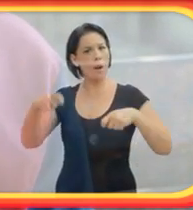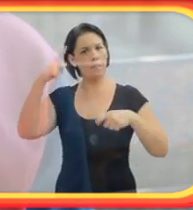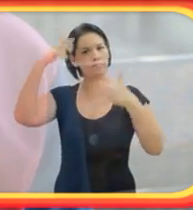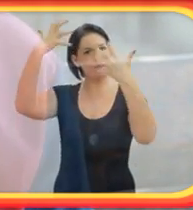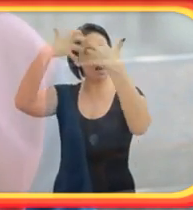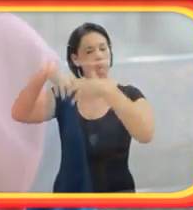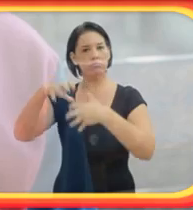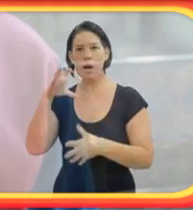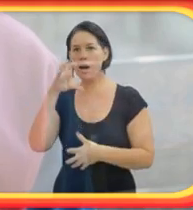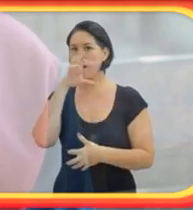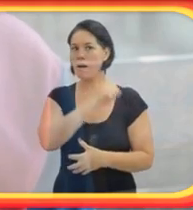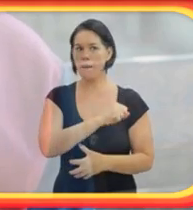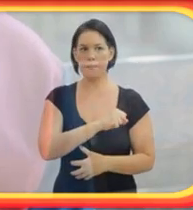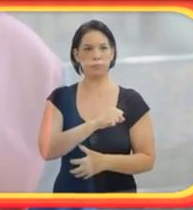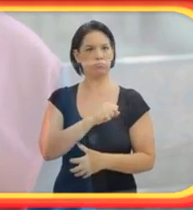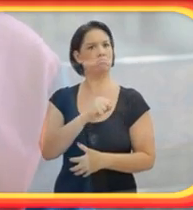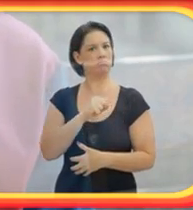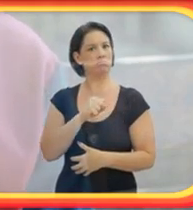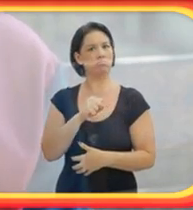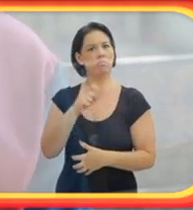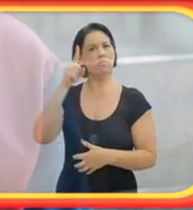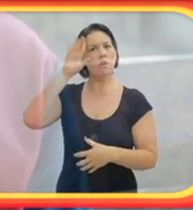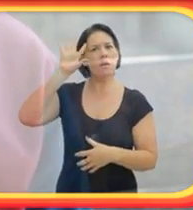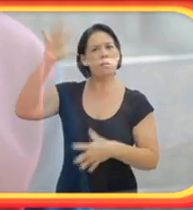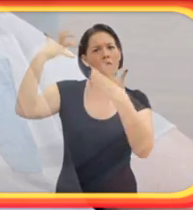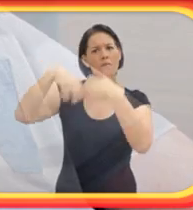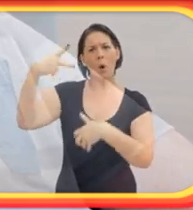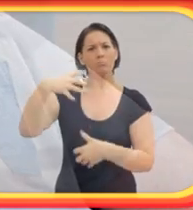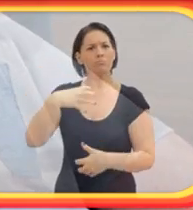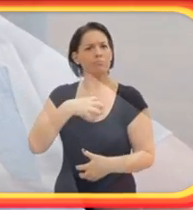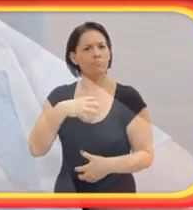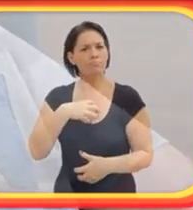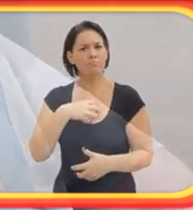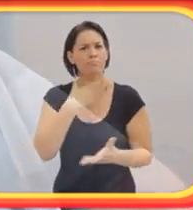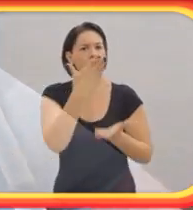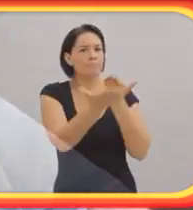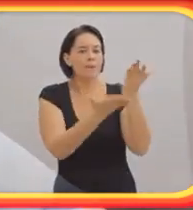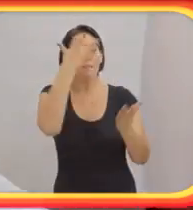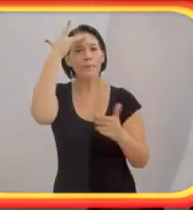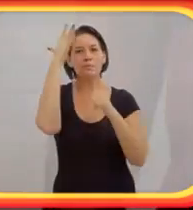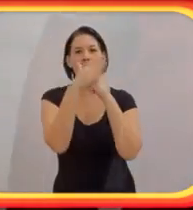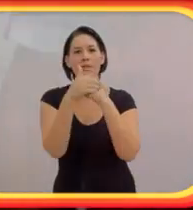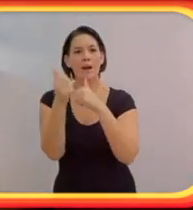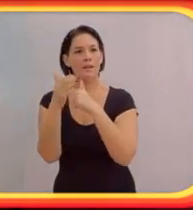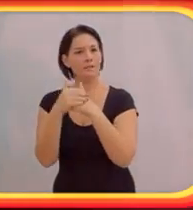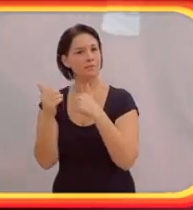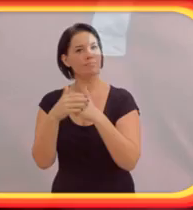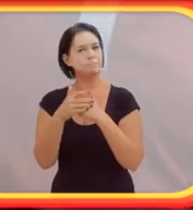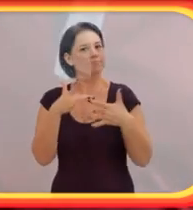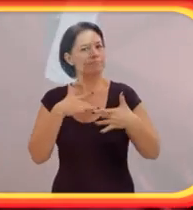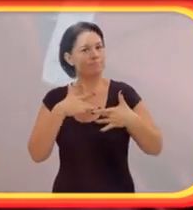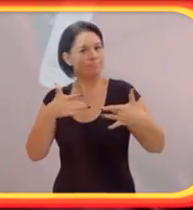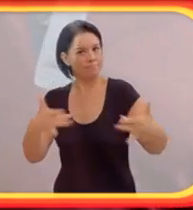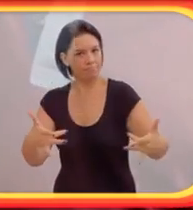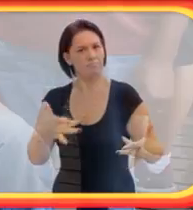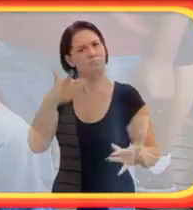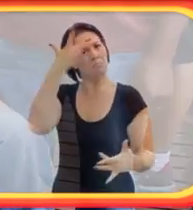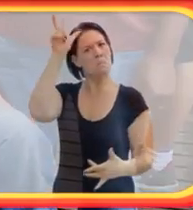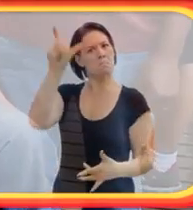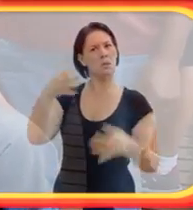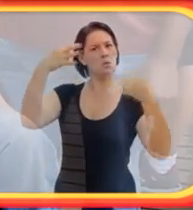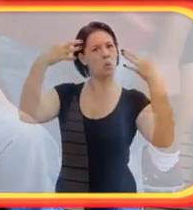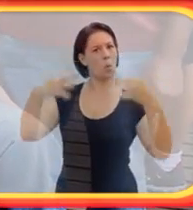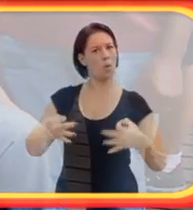A forma de pensar, a maneira de tratar as pessoas com carinho, com exatidão, sendo uma pessoa